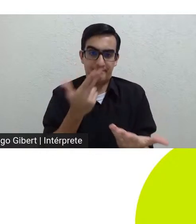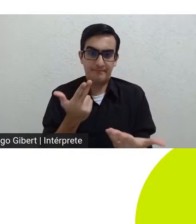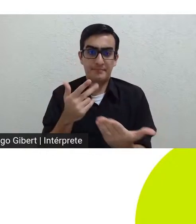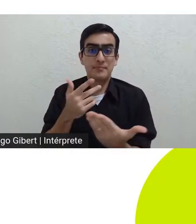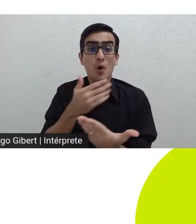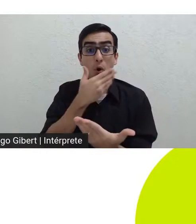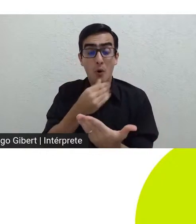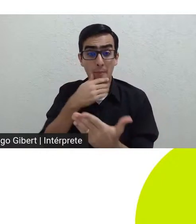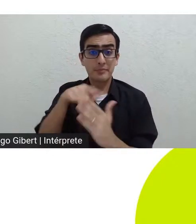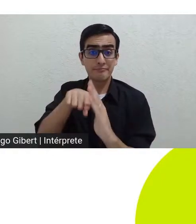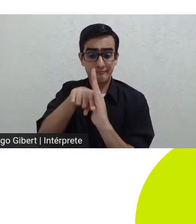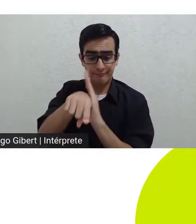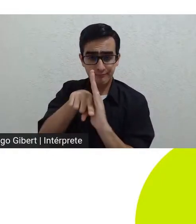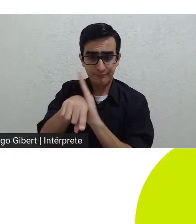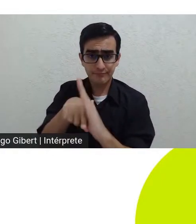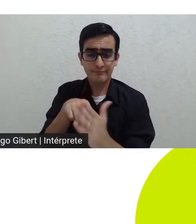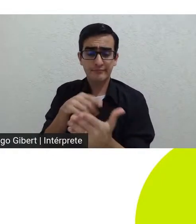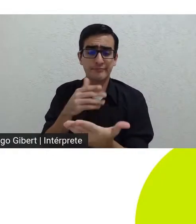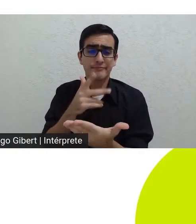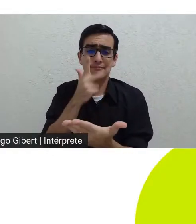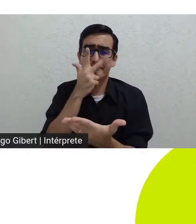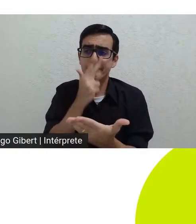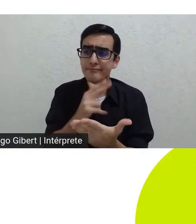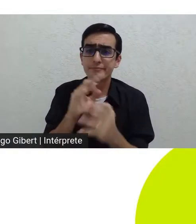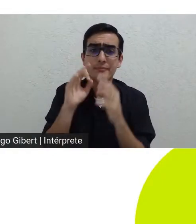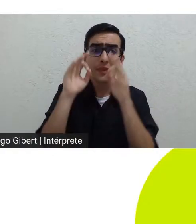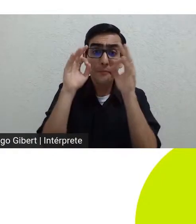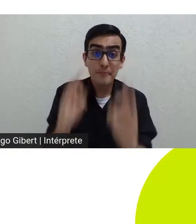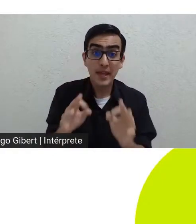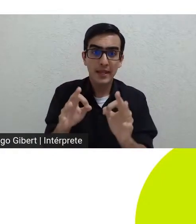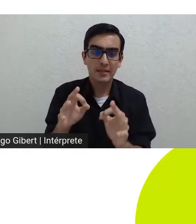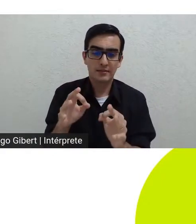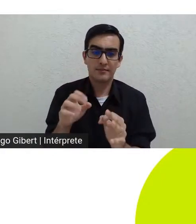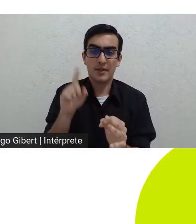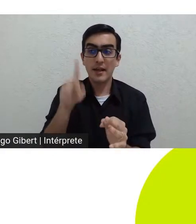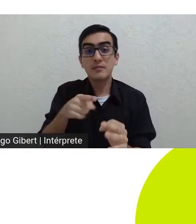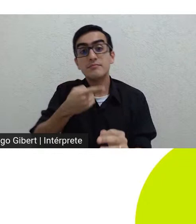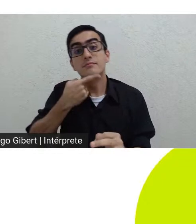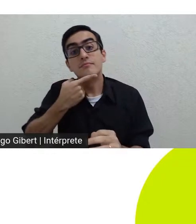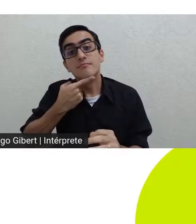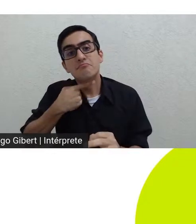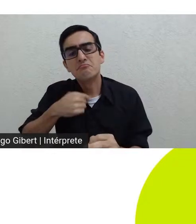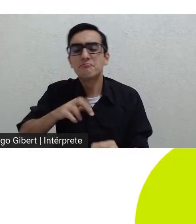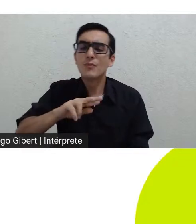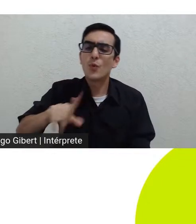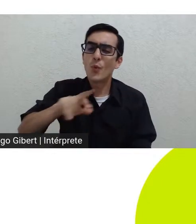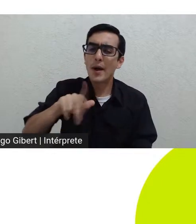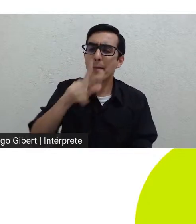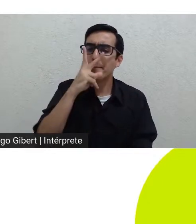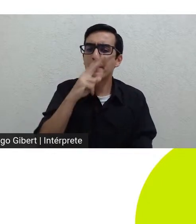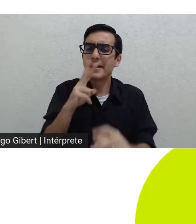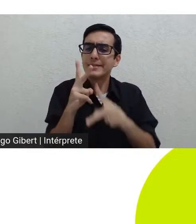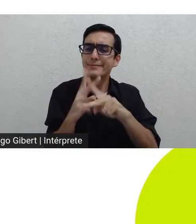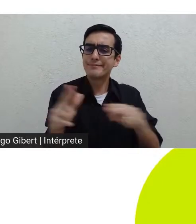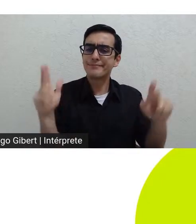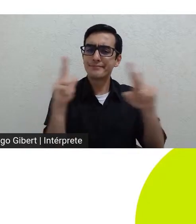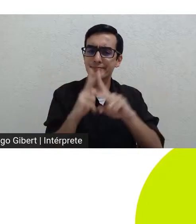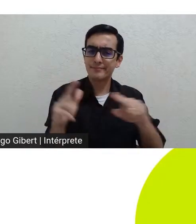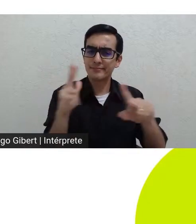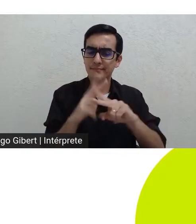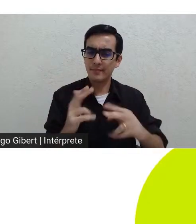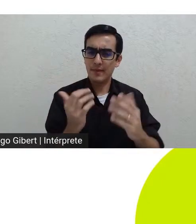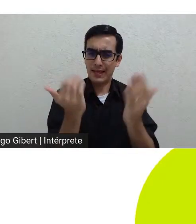efetivar-se como afirmação do desejo mas desencadeou em mim